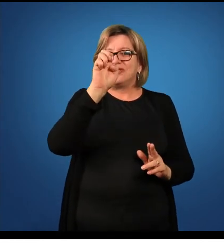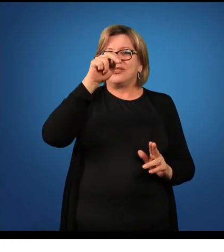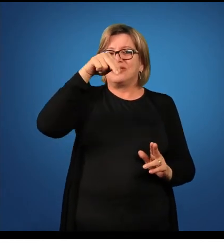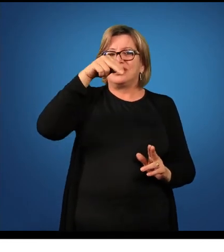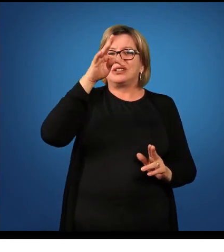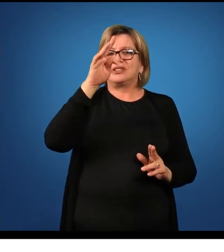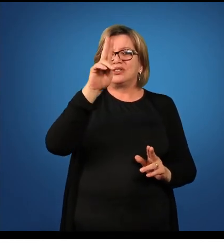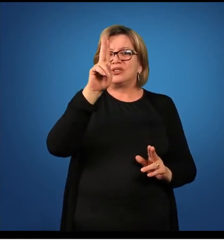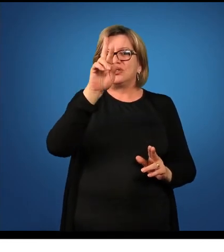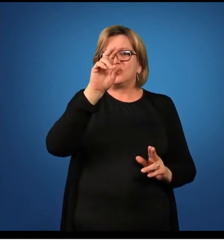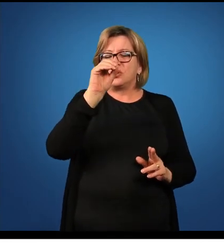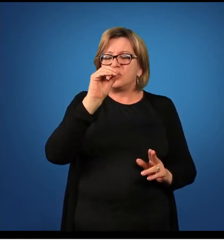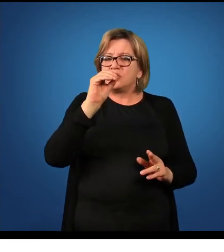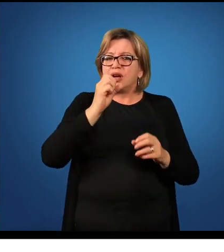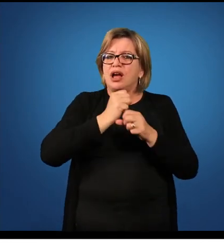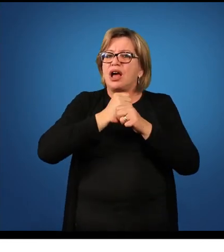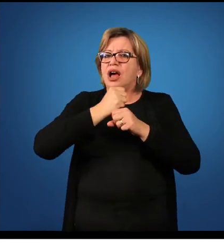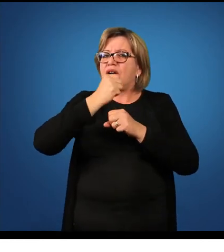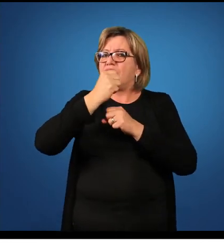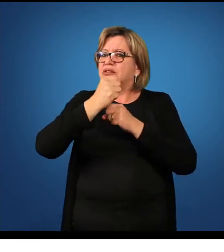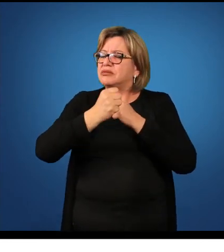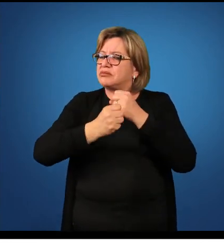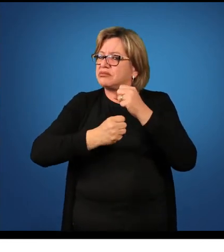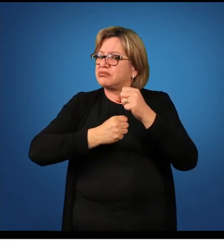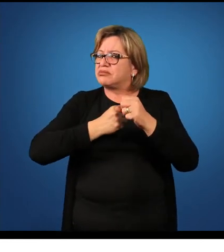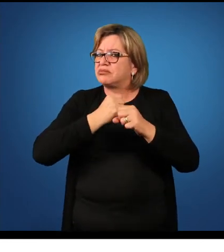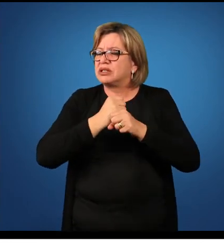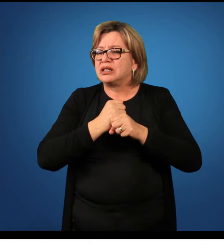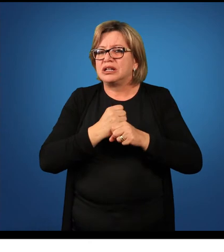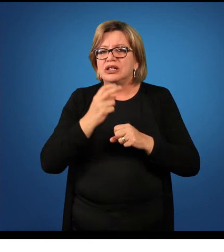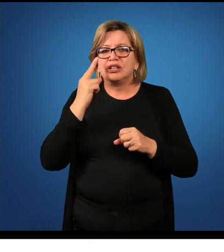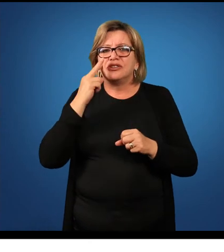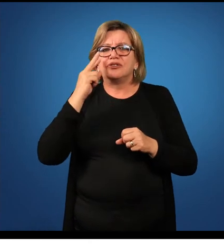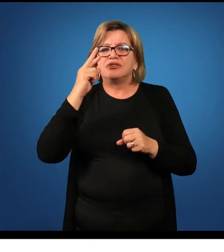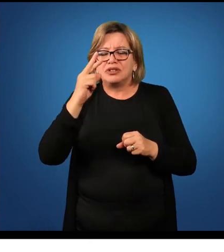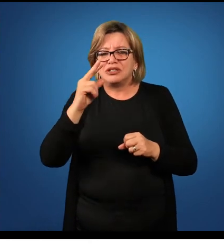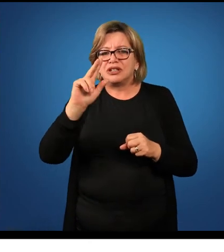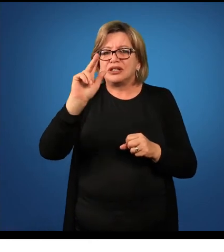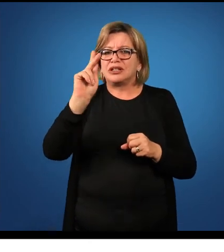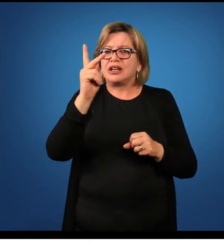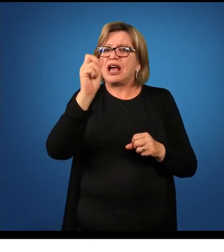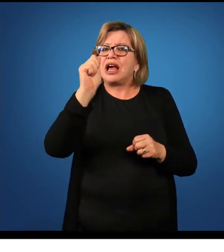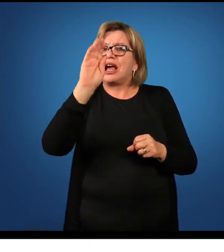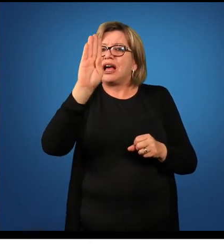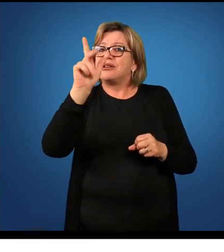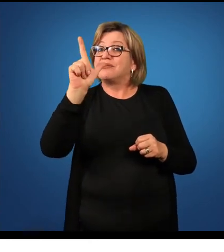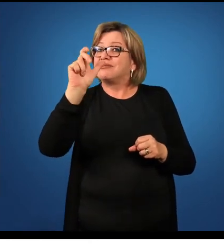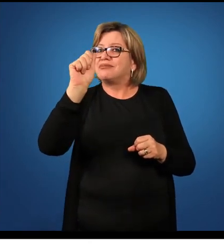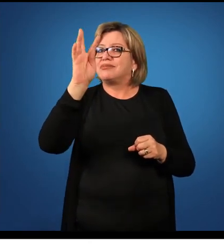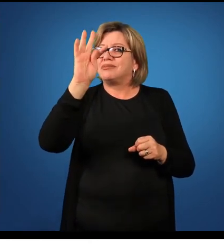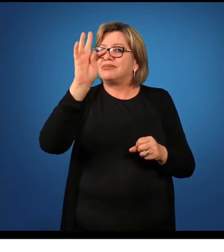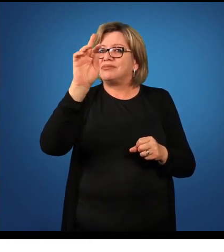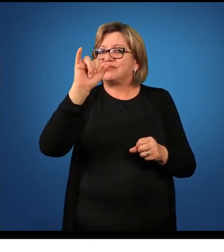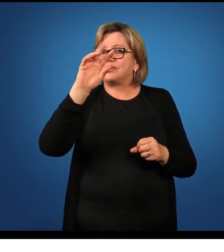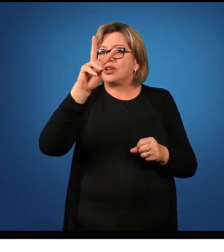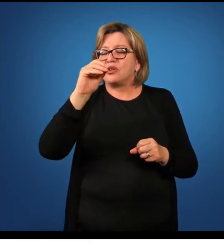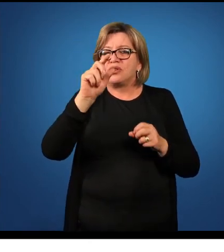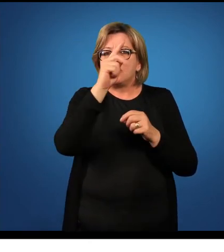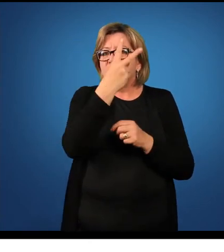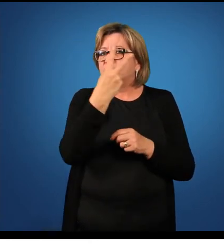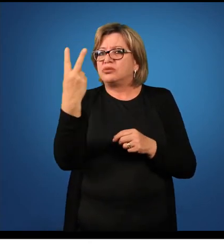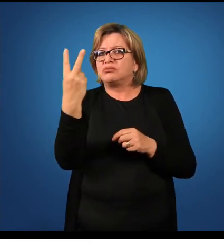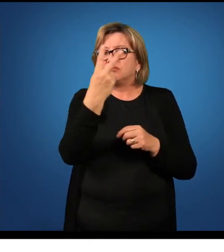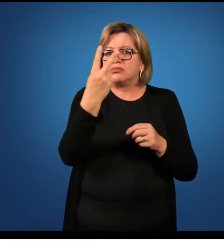ano ó, veja, ablativo ablativo simples, sem nenhuma